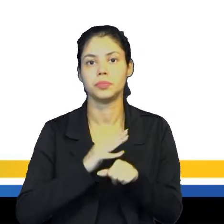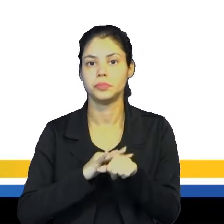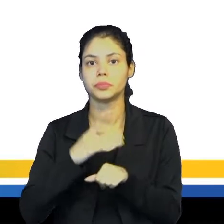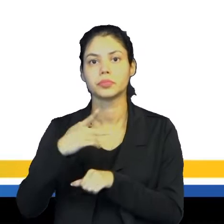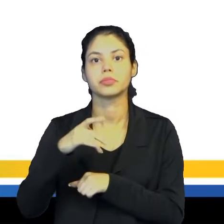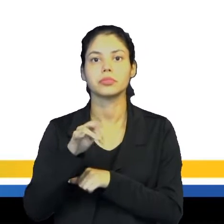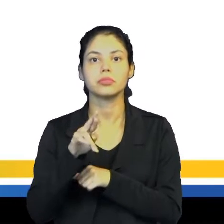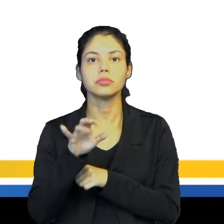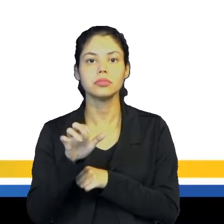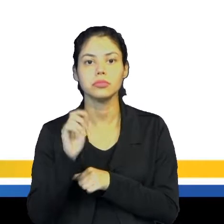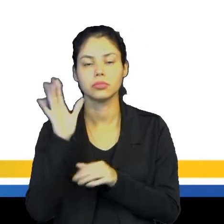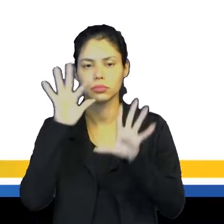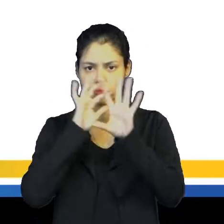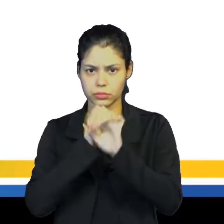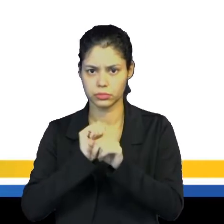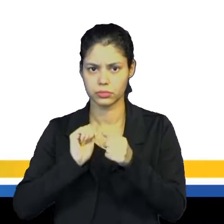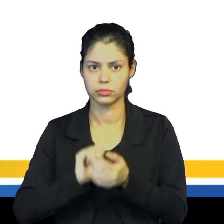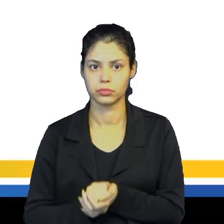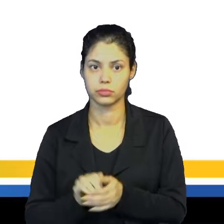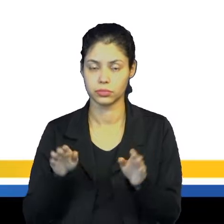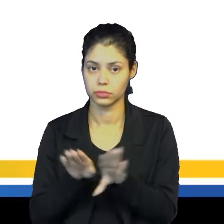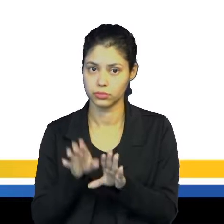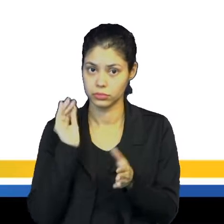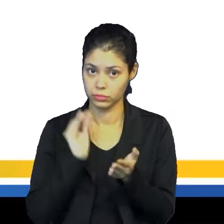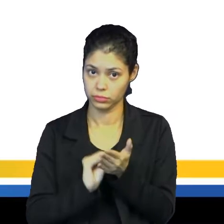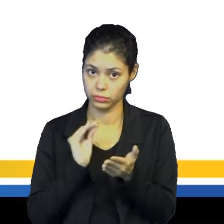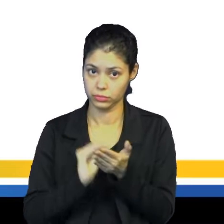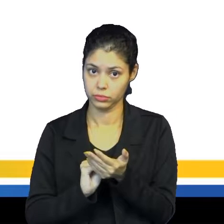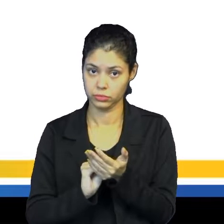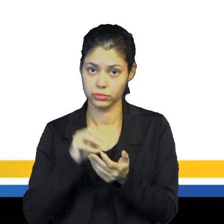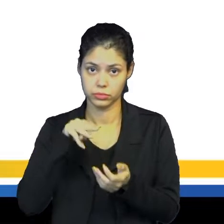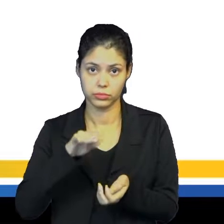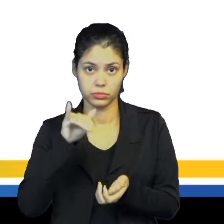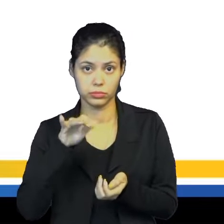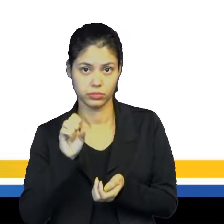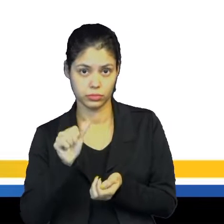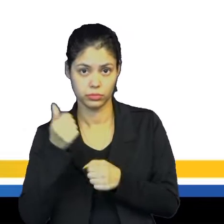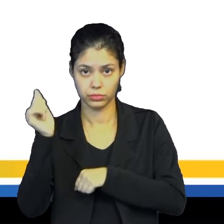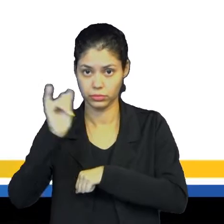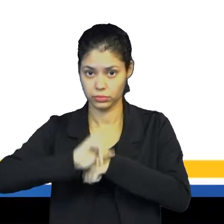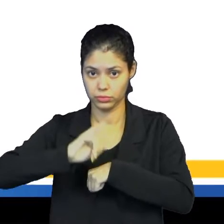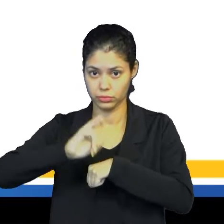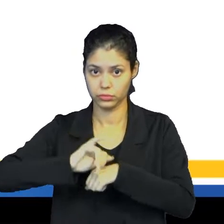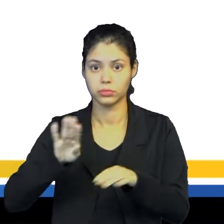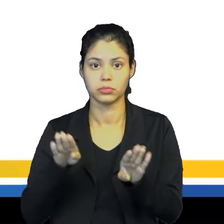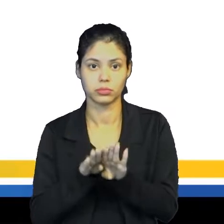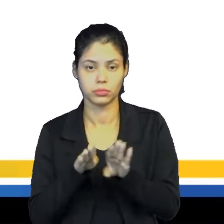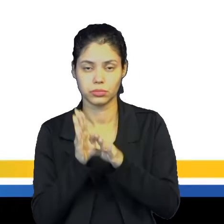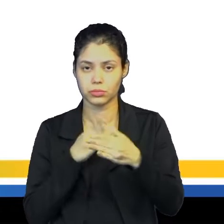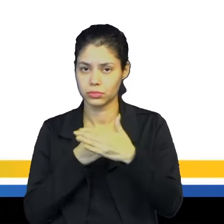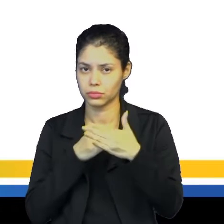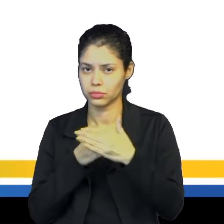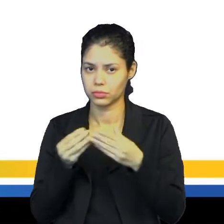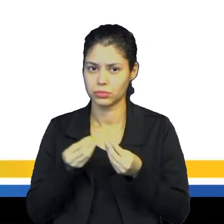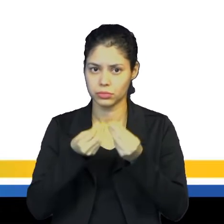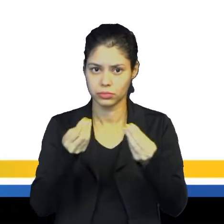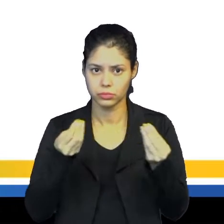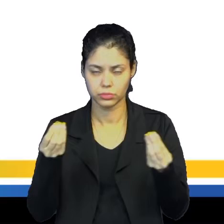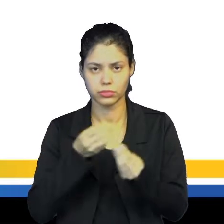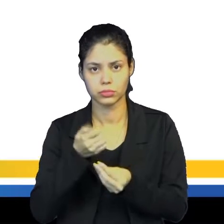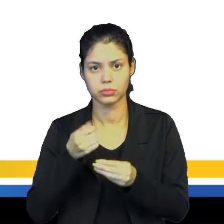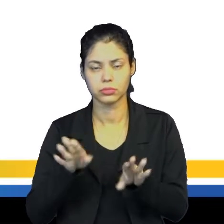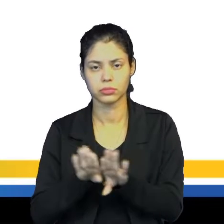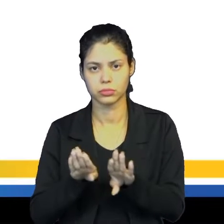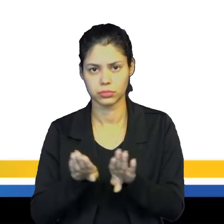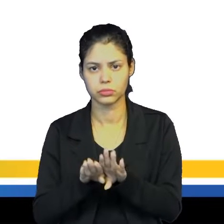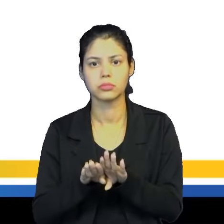exemplo. Além disso, o esgotamento das minas europeias de metais instalava, limitava a oferta de moedas